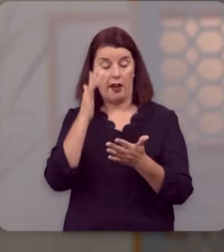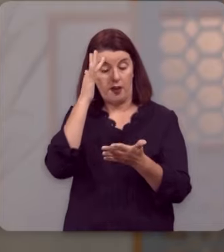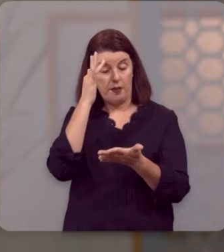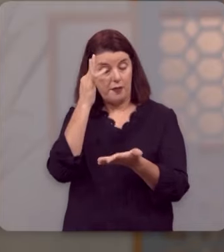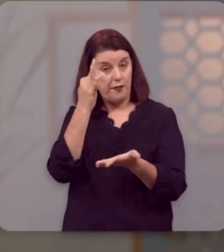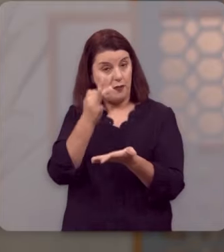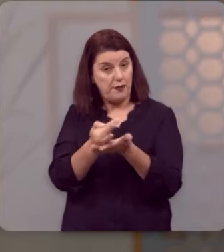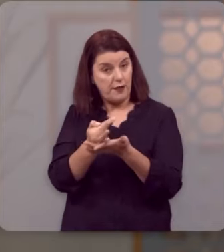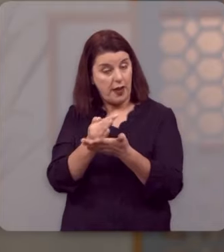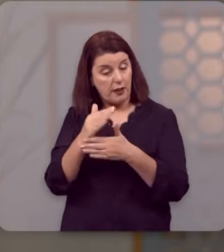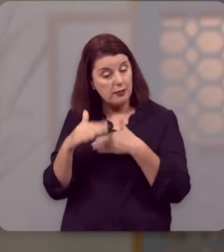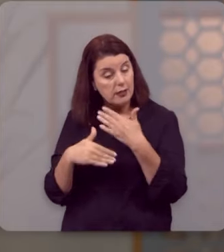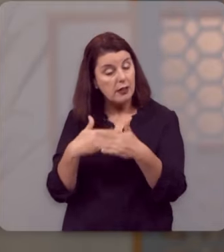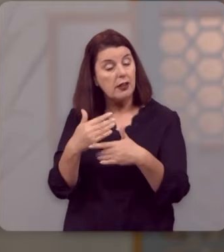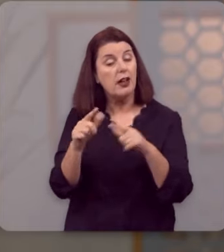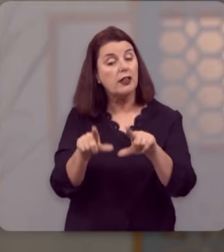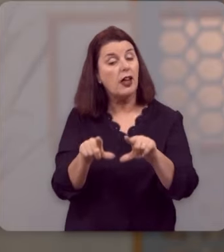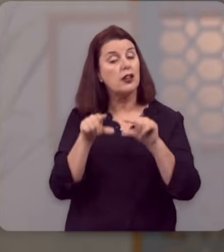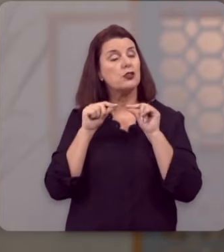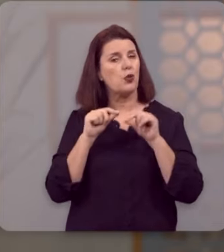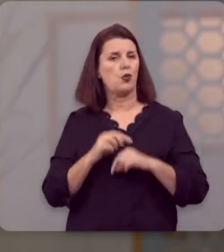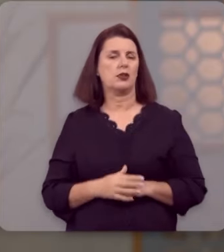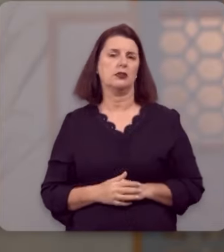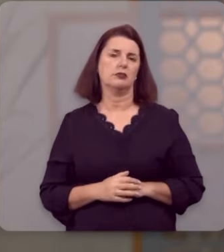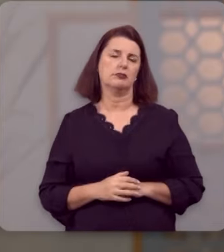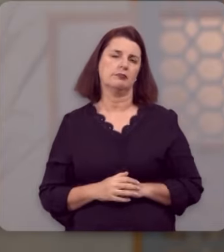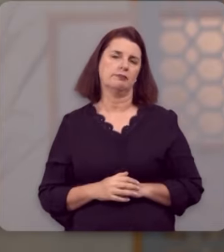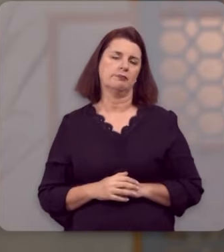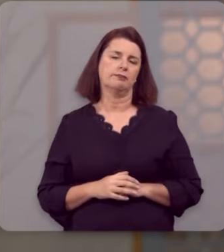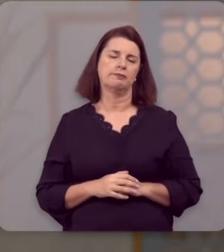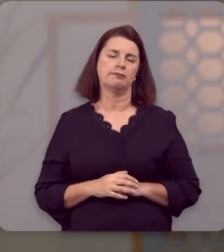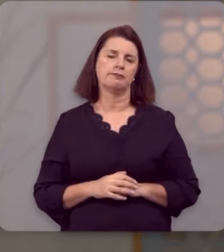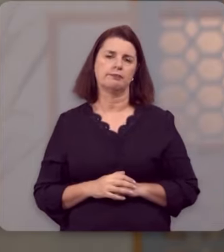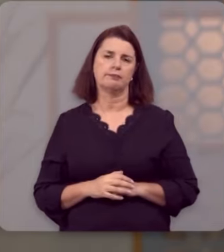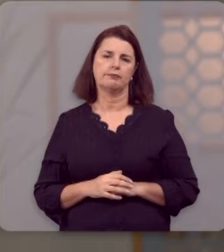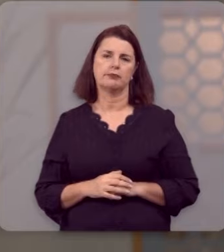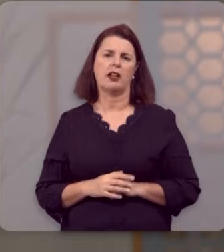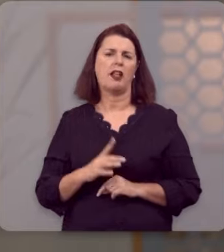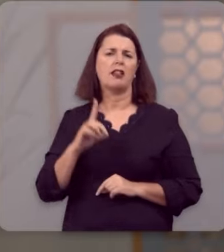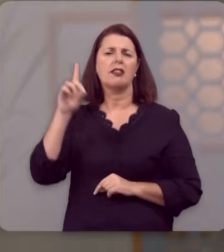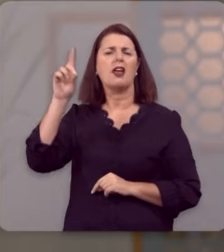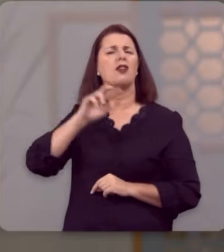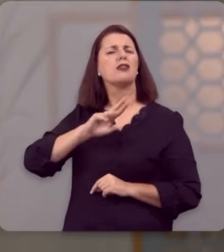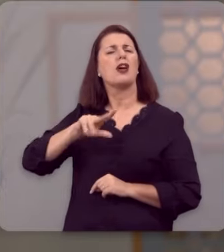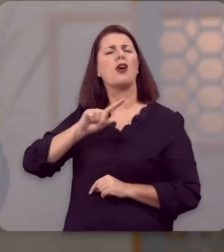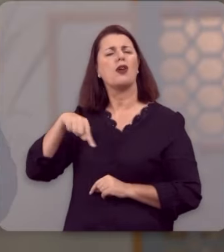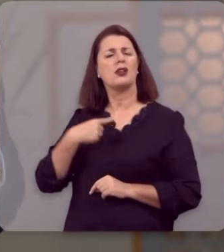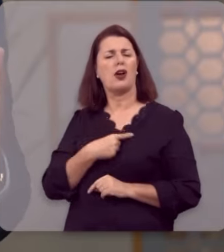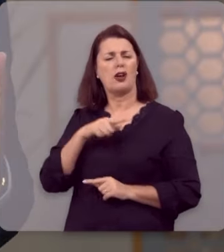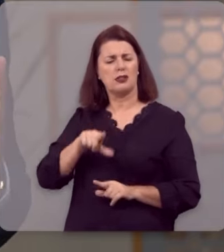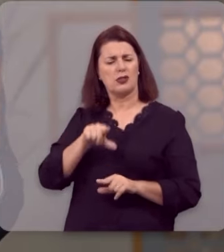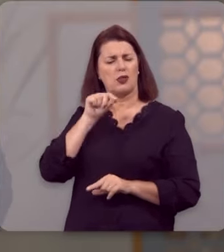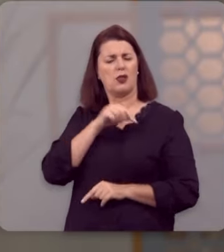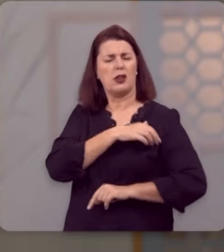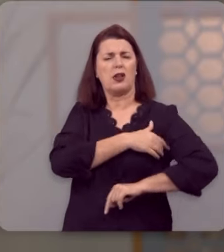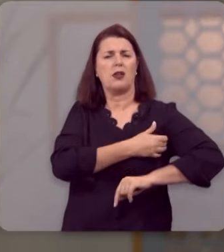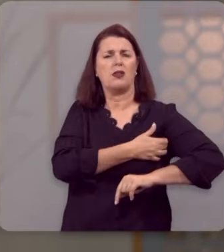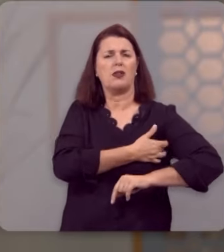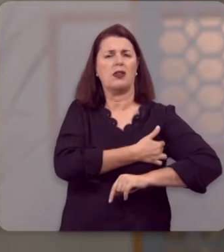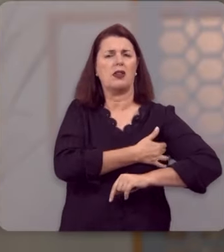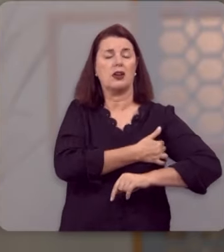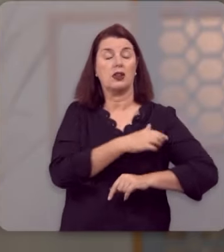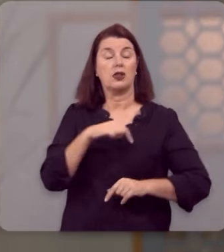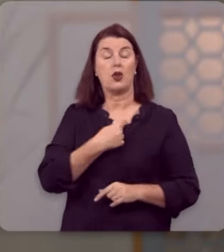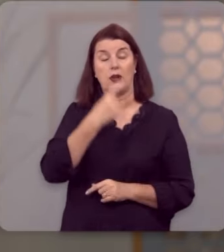é consequência da eleição e não a causa da eleição. Deus não nos escolheu porque previu que nós íamos ser